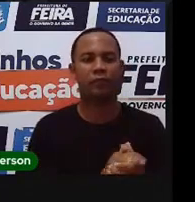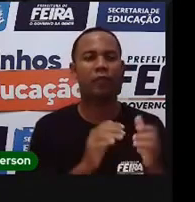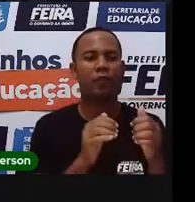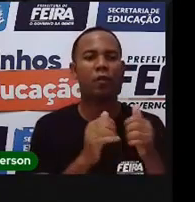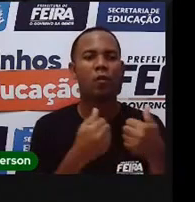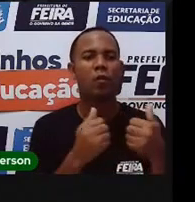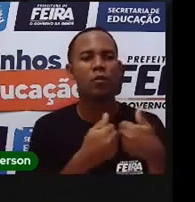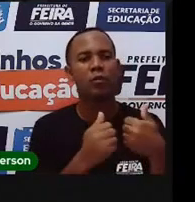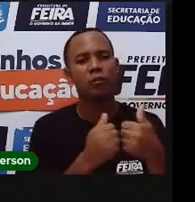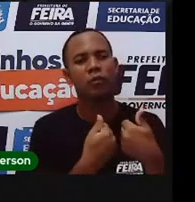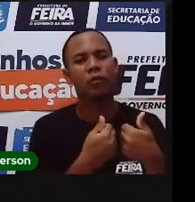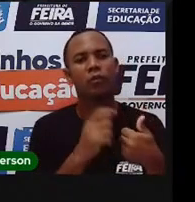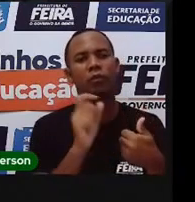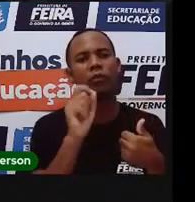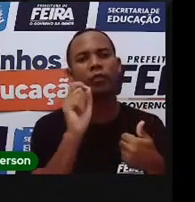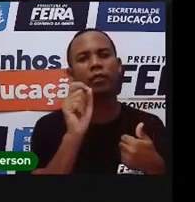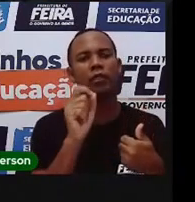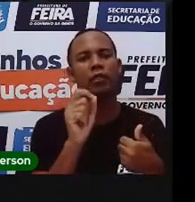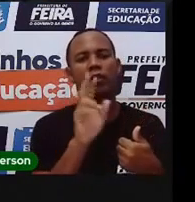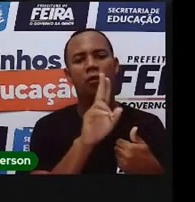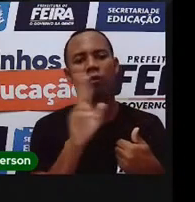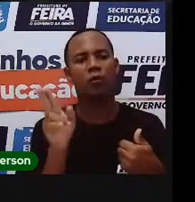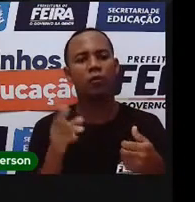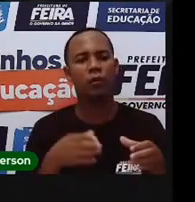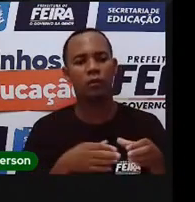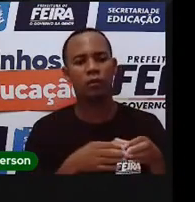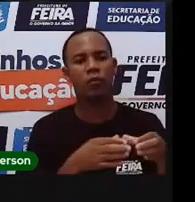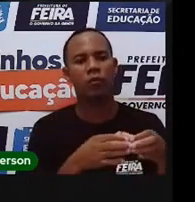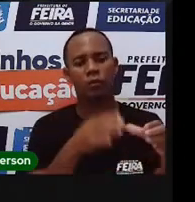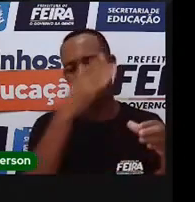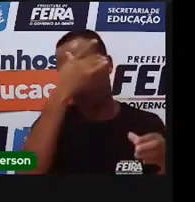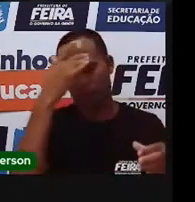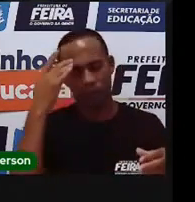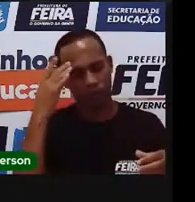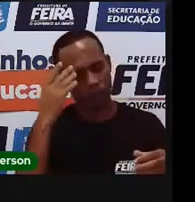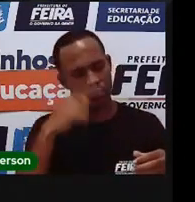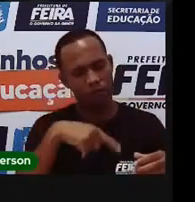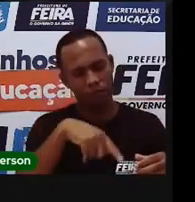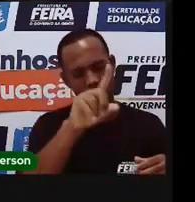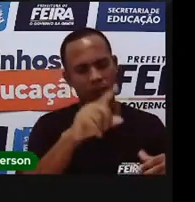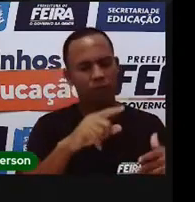transporte que é destinado pra levar grupos de pessoas.